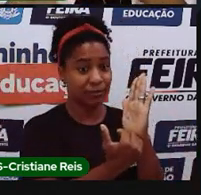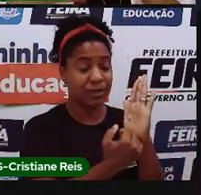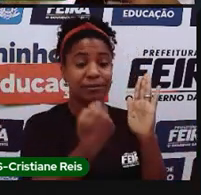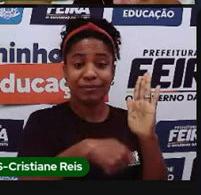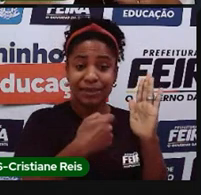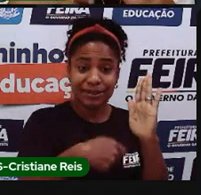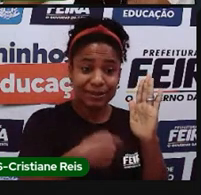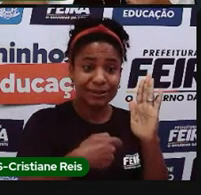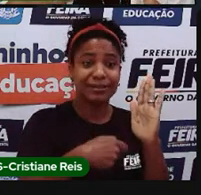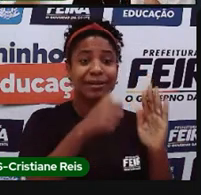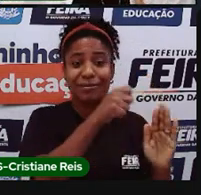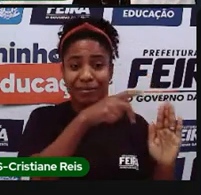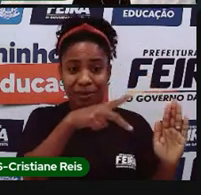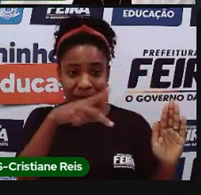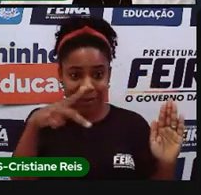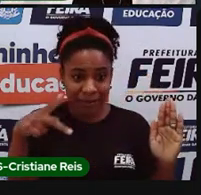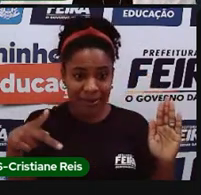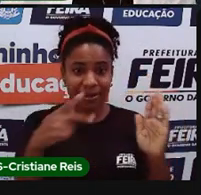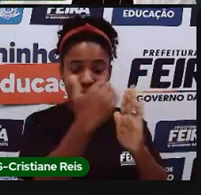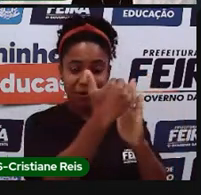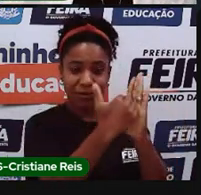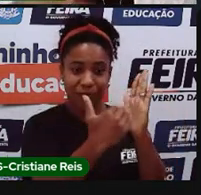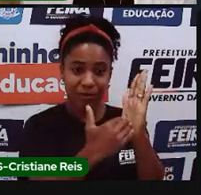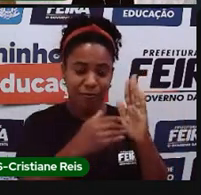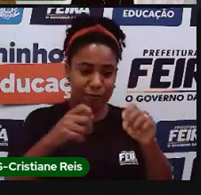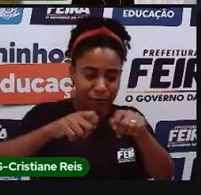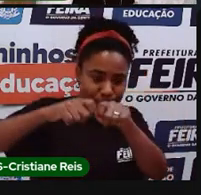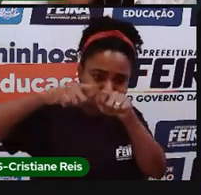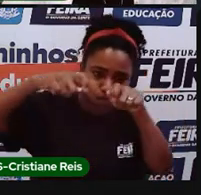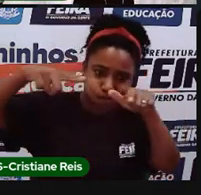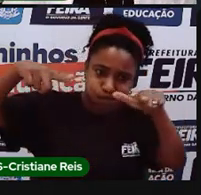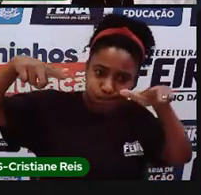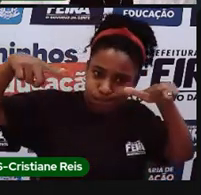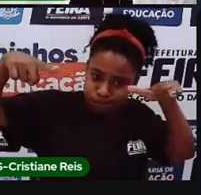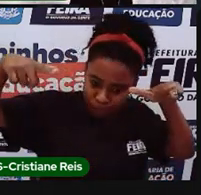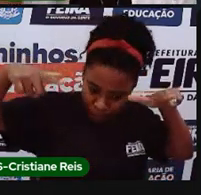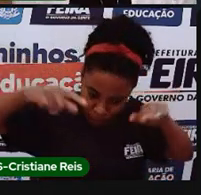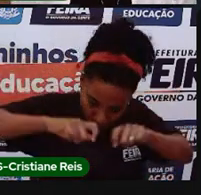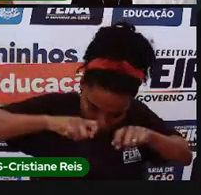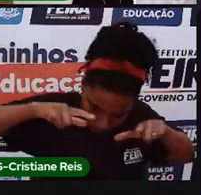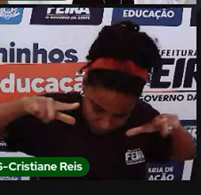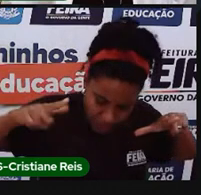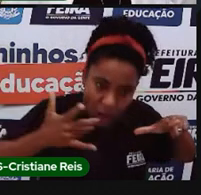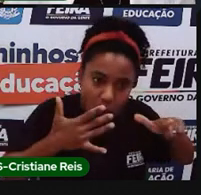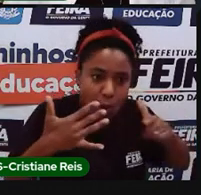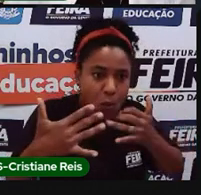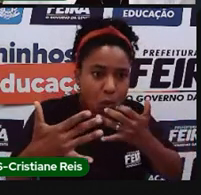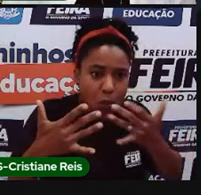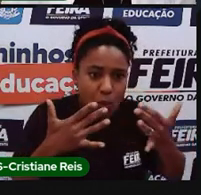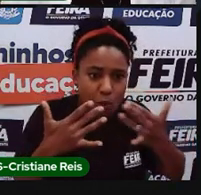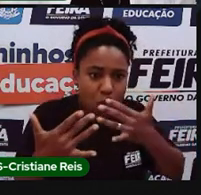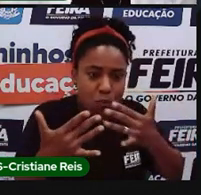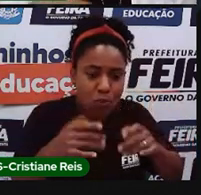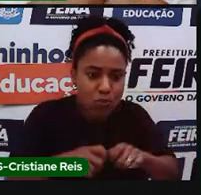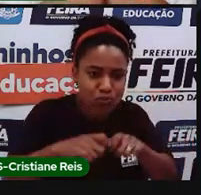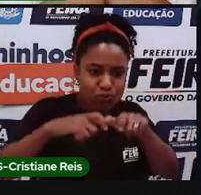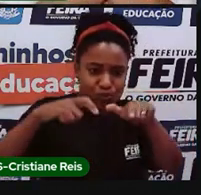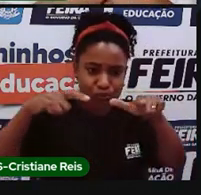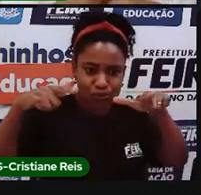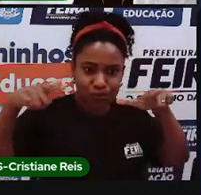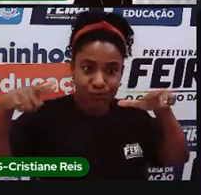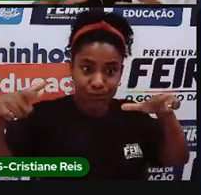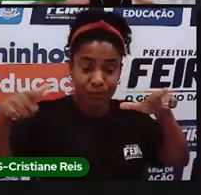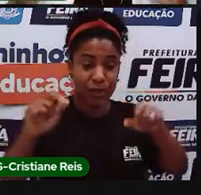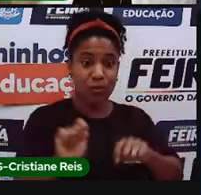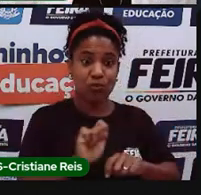que tenha, que faça o tratamento dessas imagens, dessas cores que são observadas, desses números que recebem, porque são